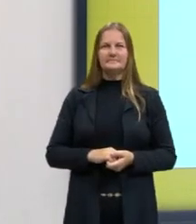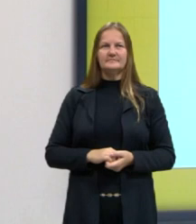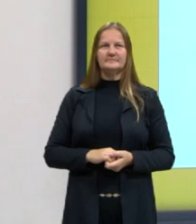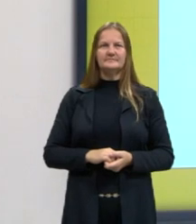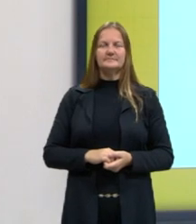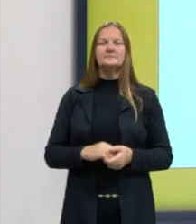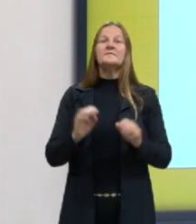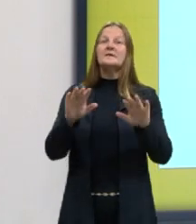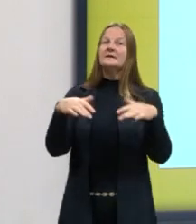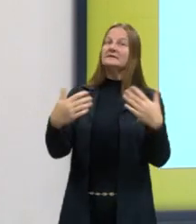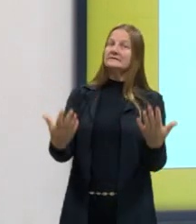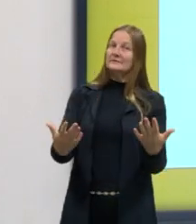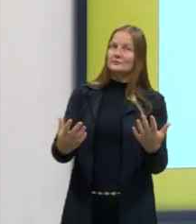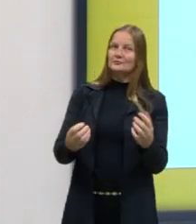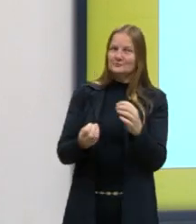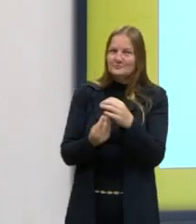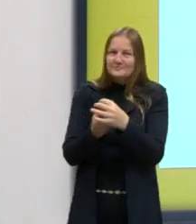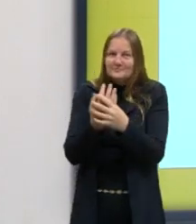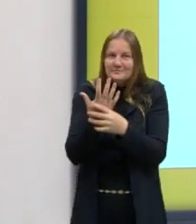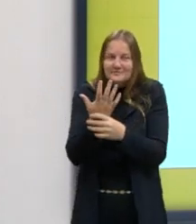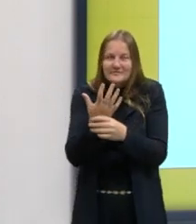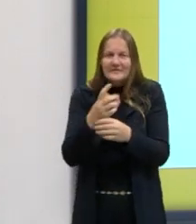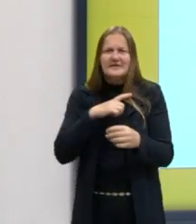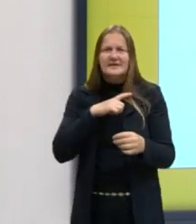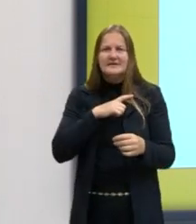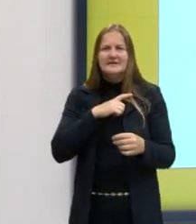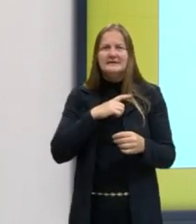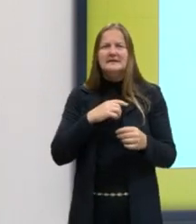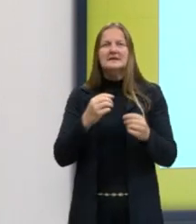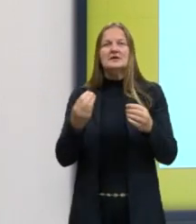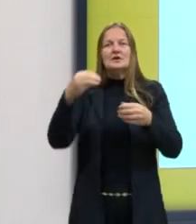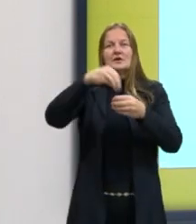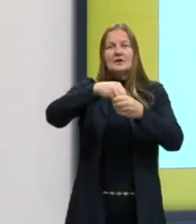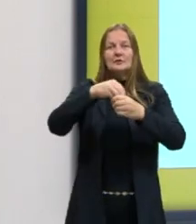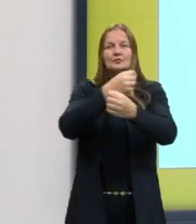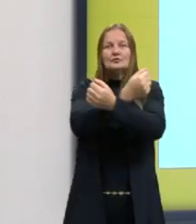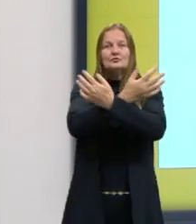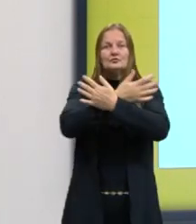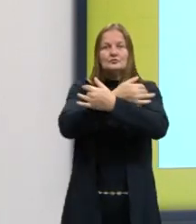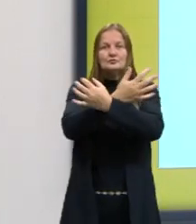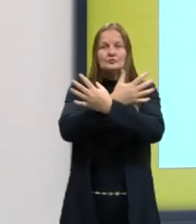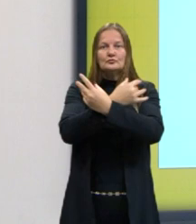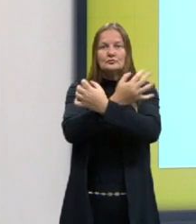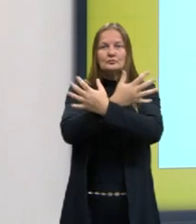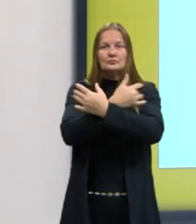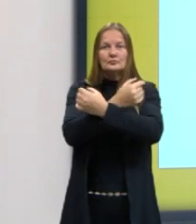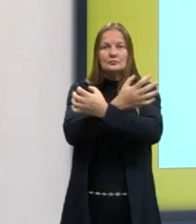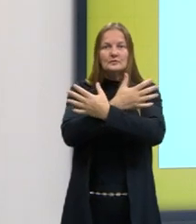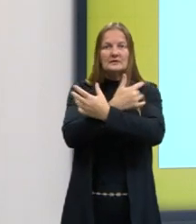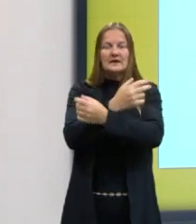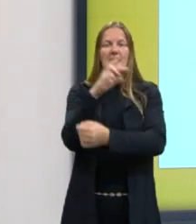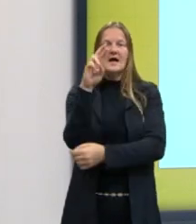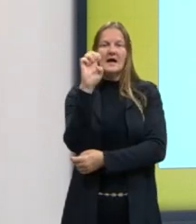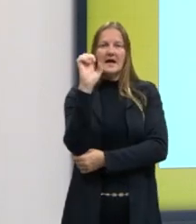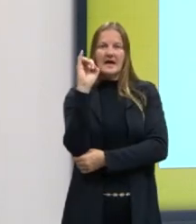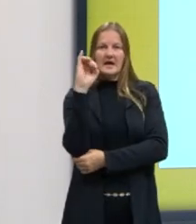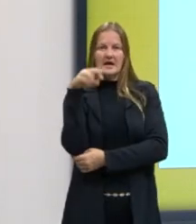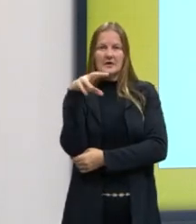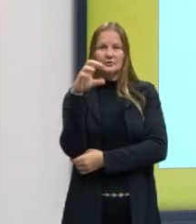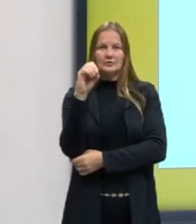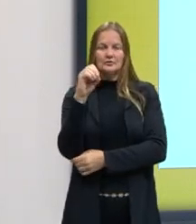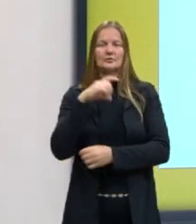Então, as plantas, elas estão colocadas no reino plante. Elas são, elas têm células